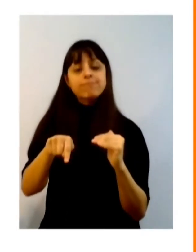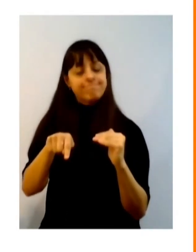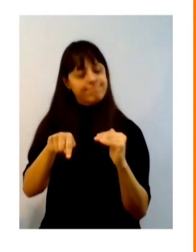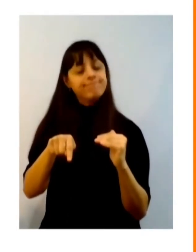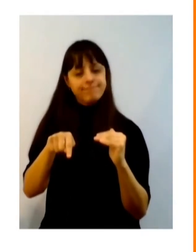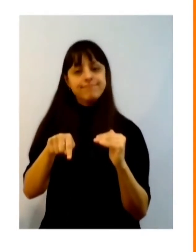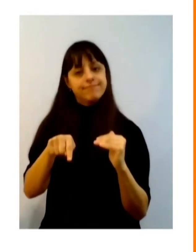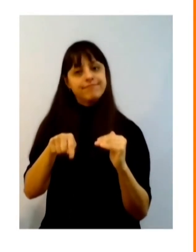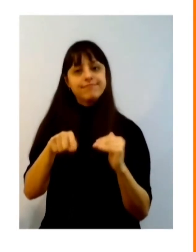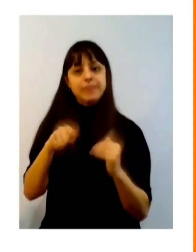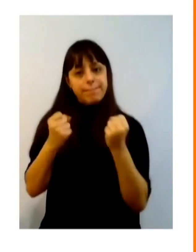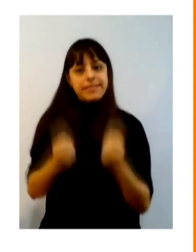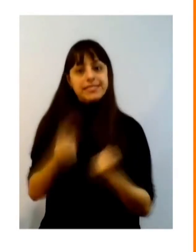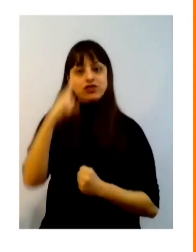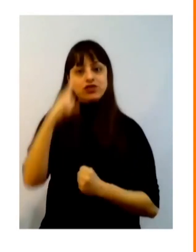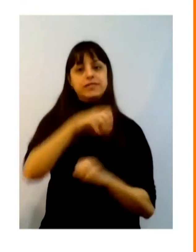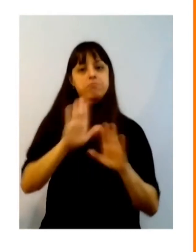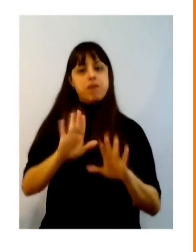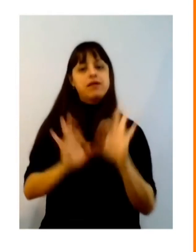E eu estou falando